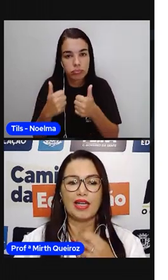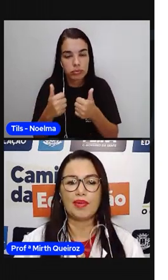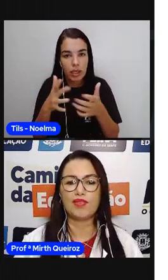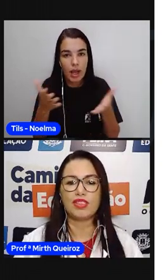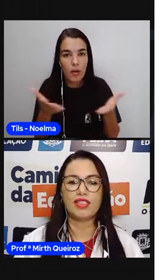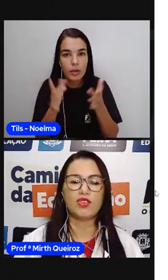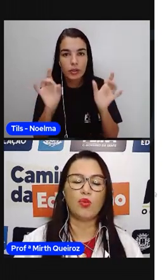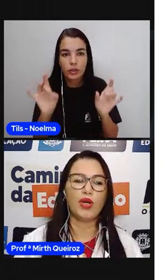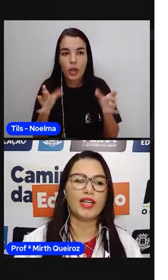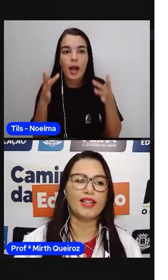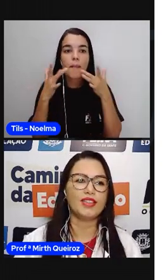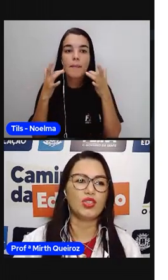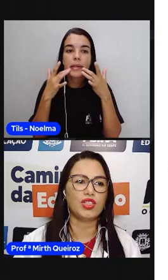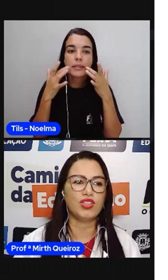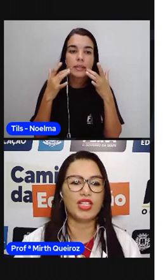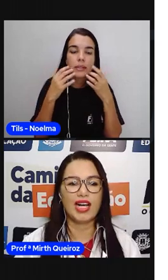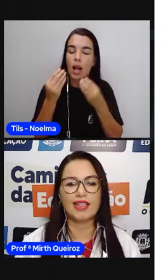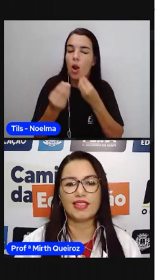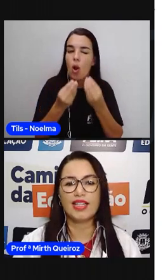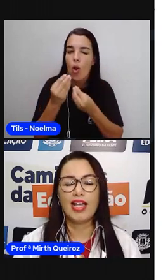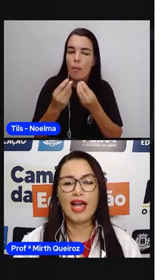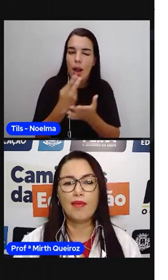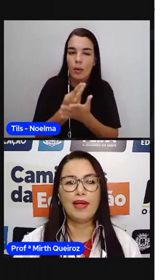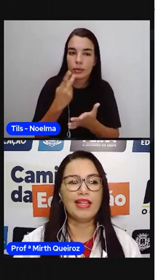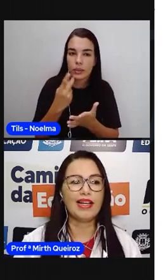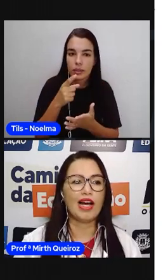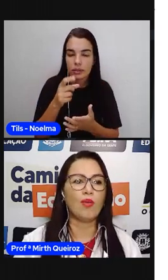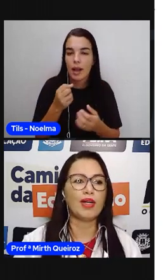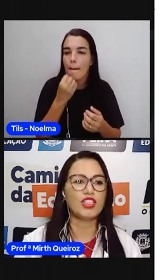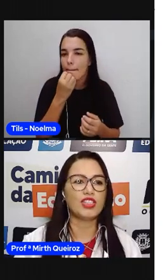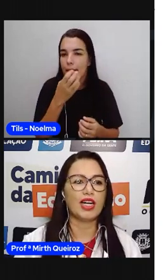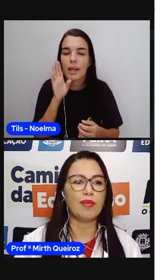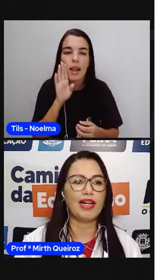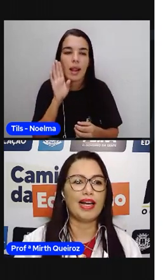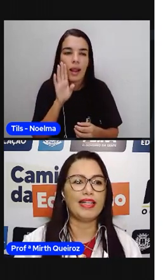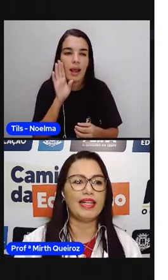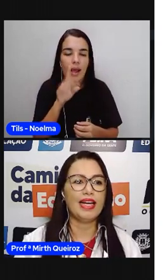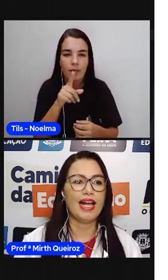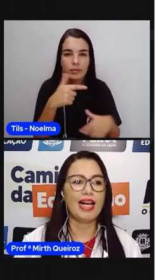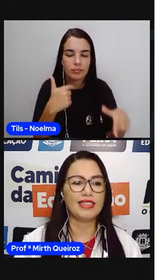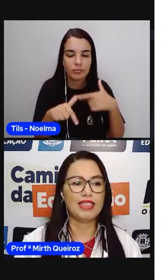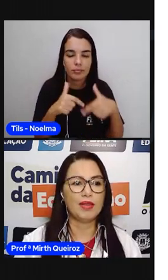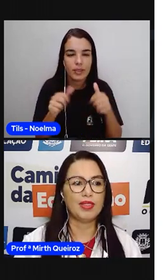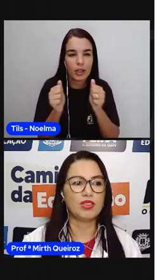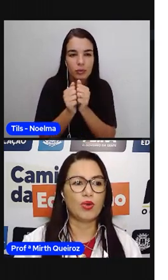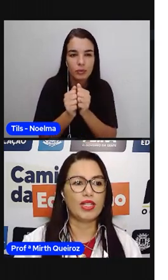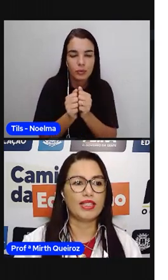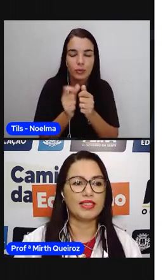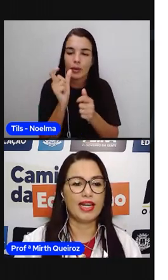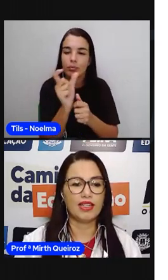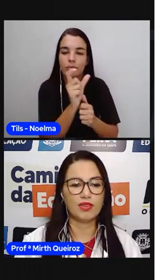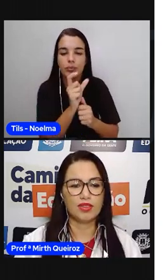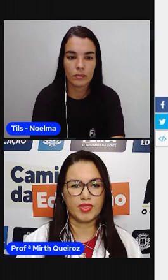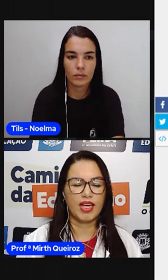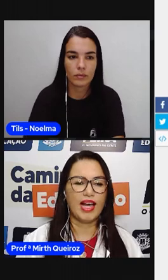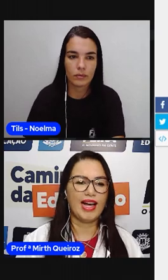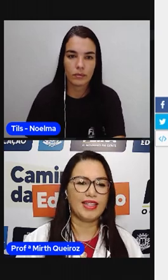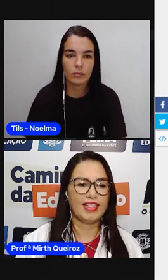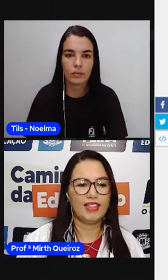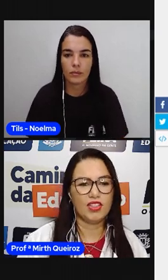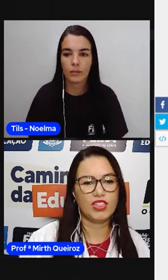apresentar para vocês como é que é esse joguinho de cartas. É bem legal para a gente trabalhar aí a sílaba tônica, certo?